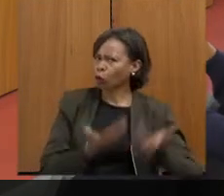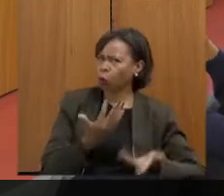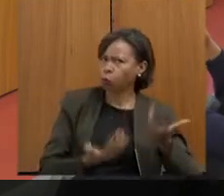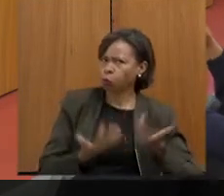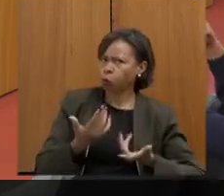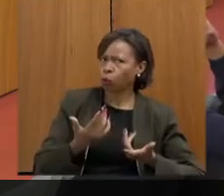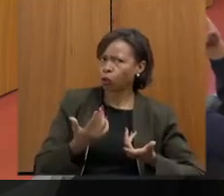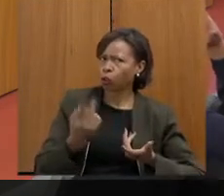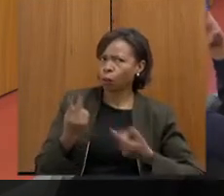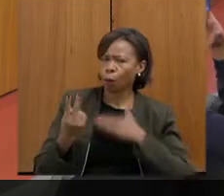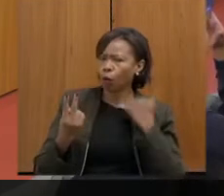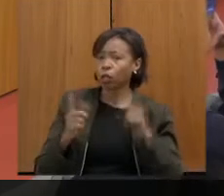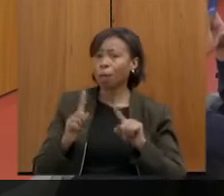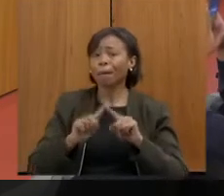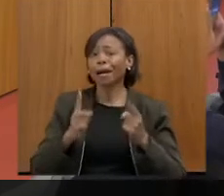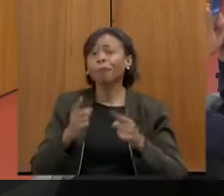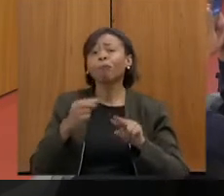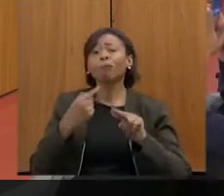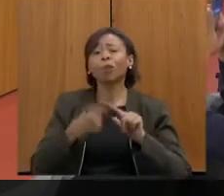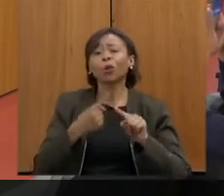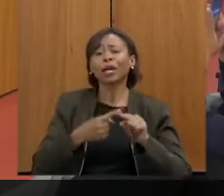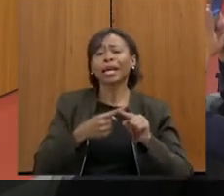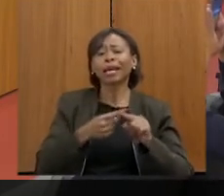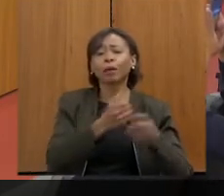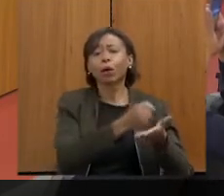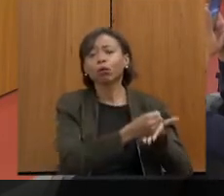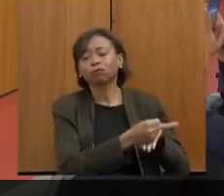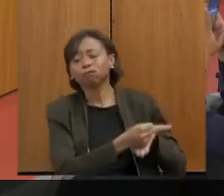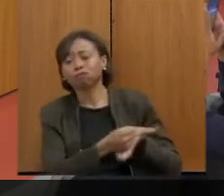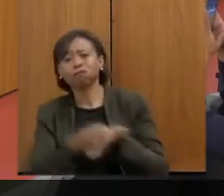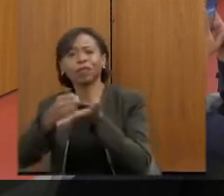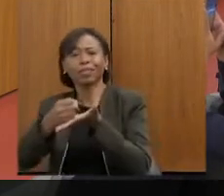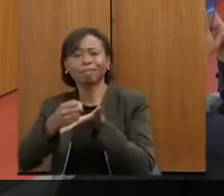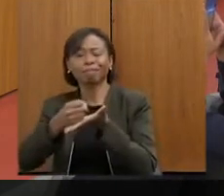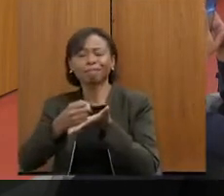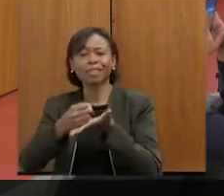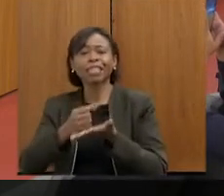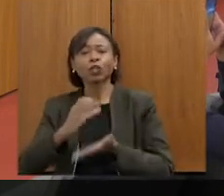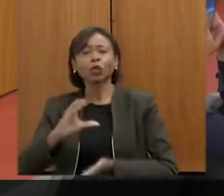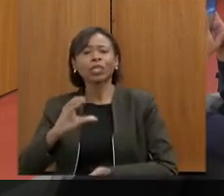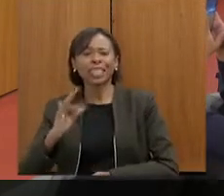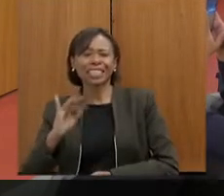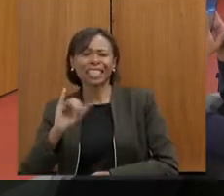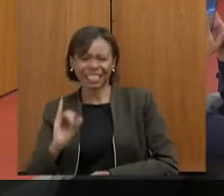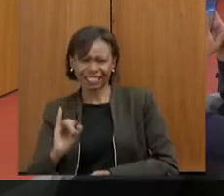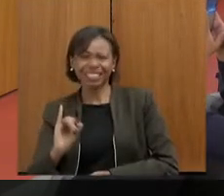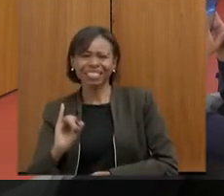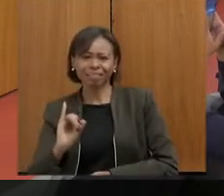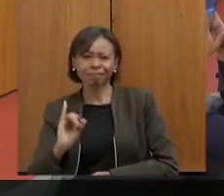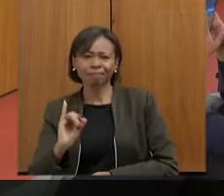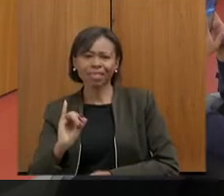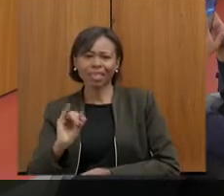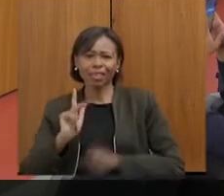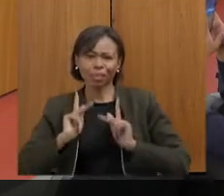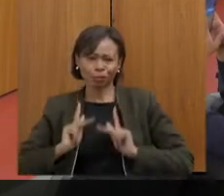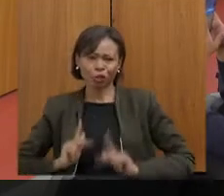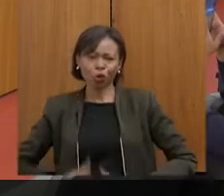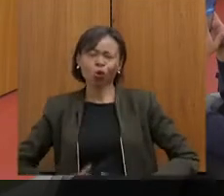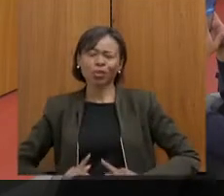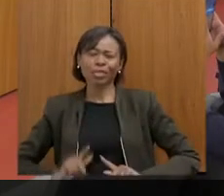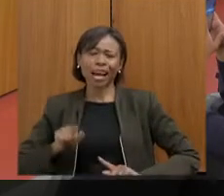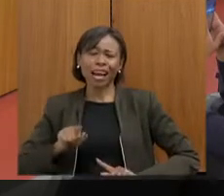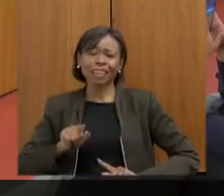transferência, foram vítimas que estavam no CTI, onde ocorreu o principal foco das chamas.